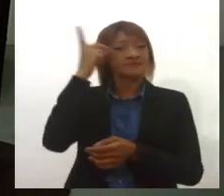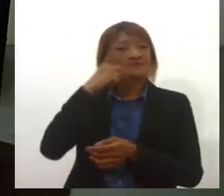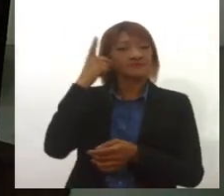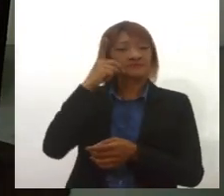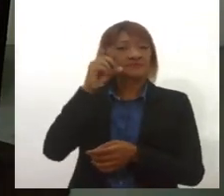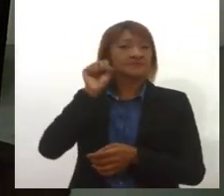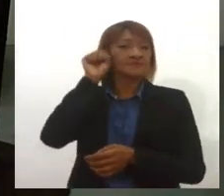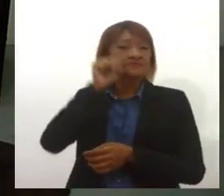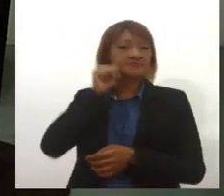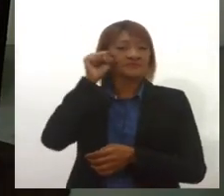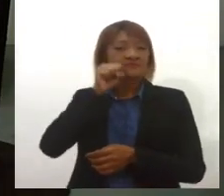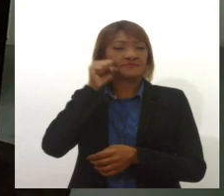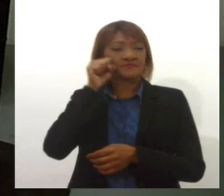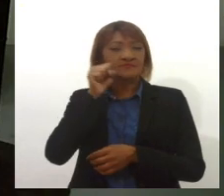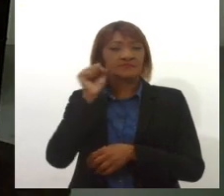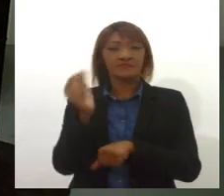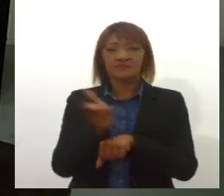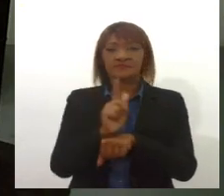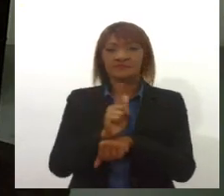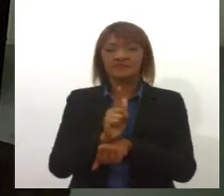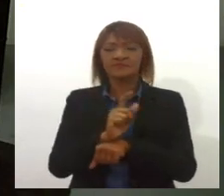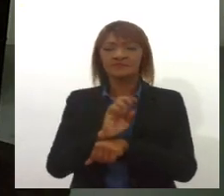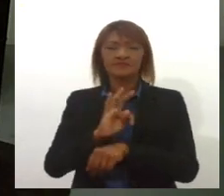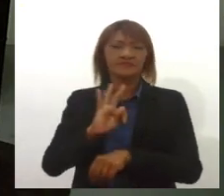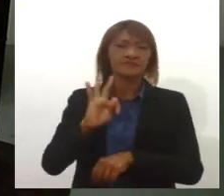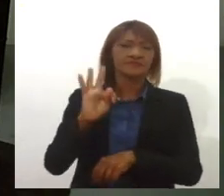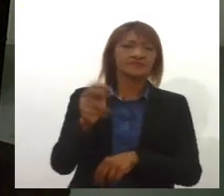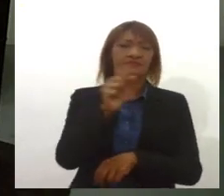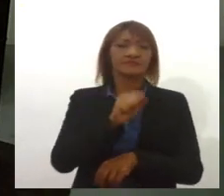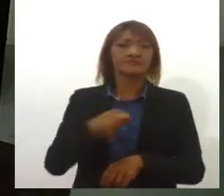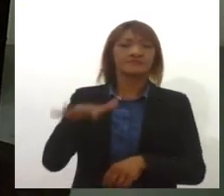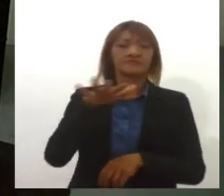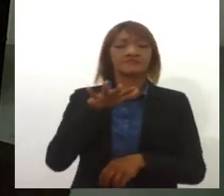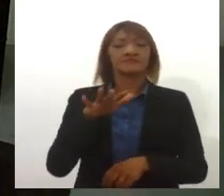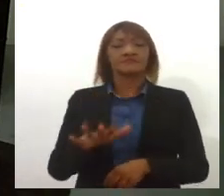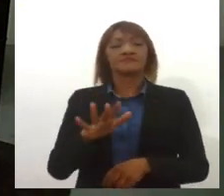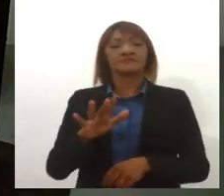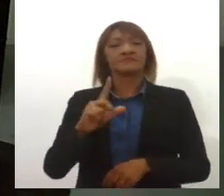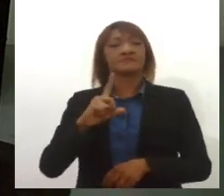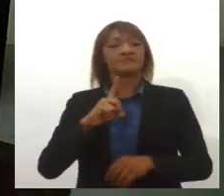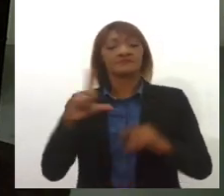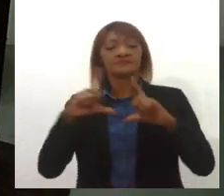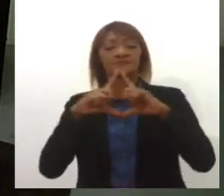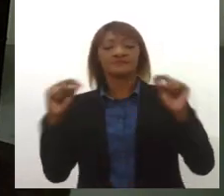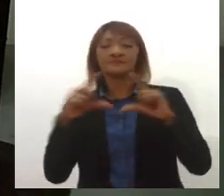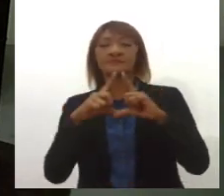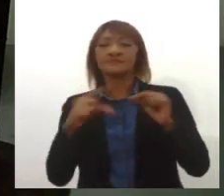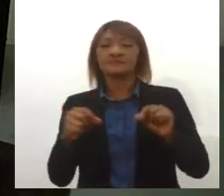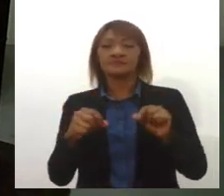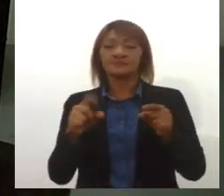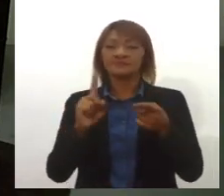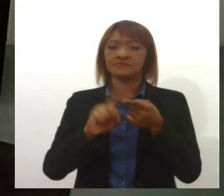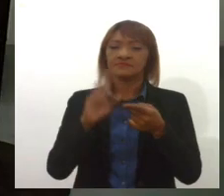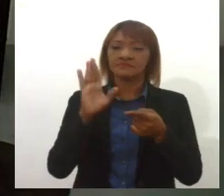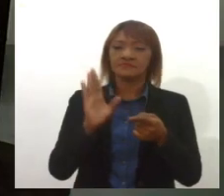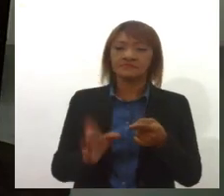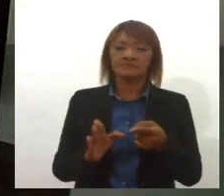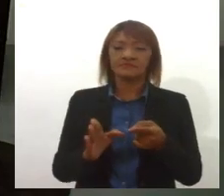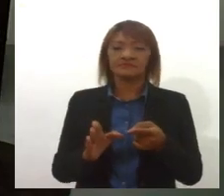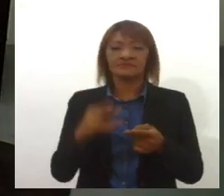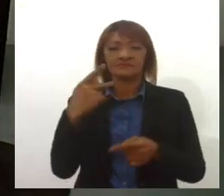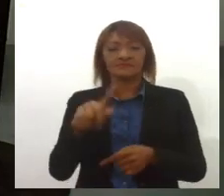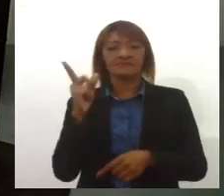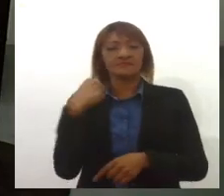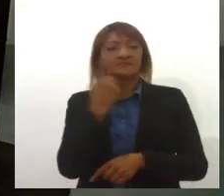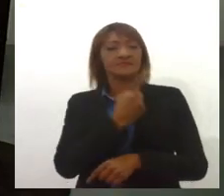senadores e gestores no geral sobre o que acontece nas instâncias de Brasília e que regulamentam e interferem no